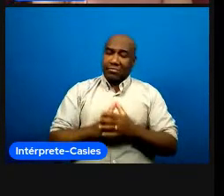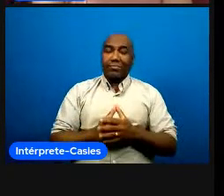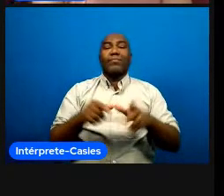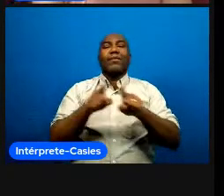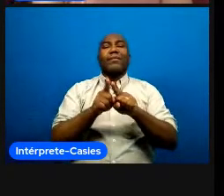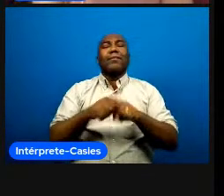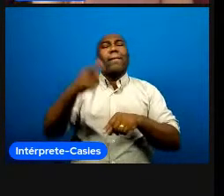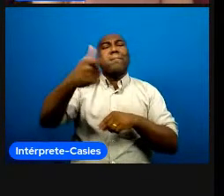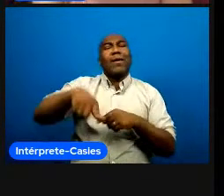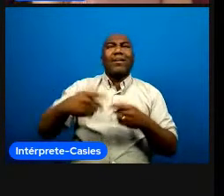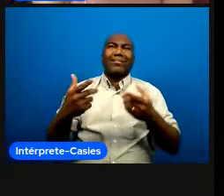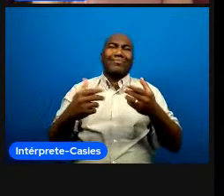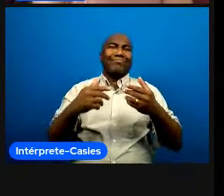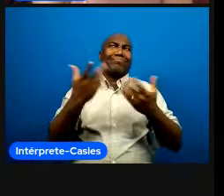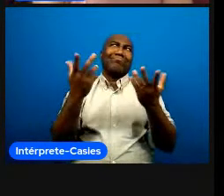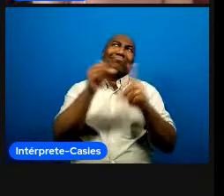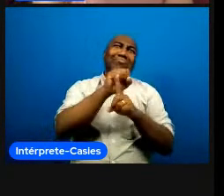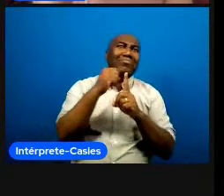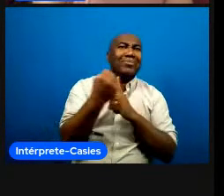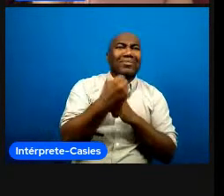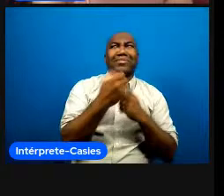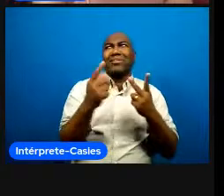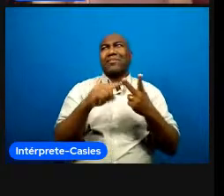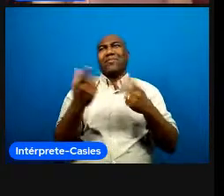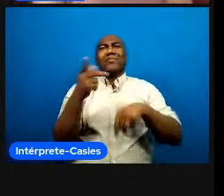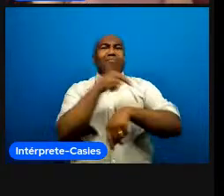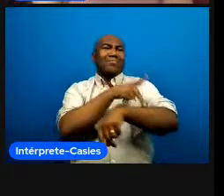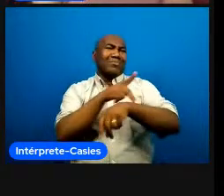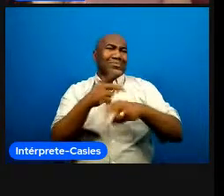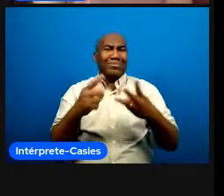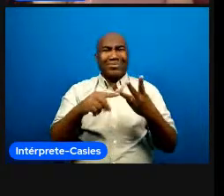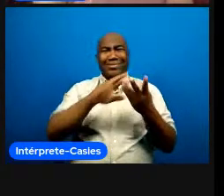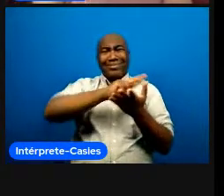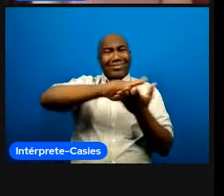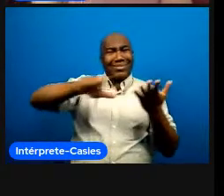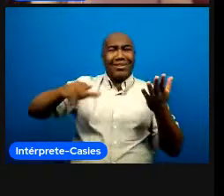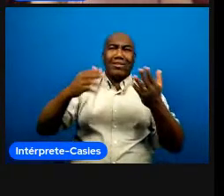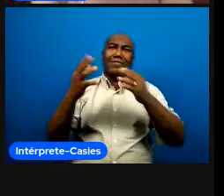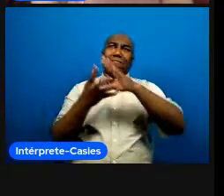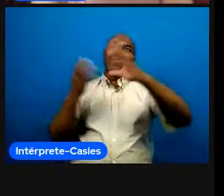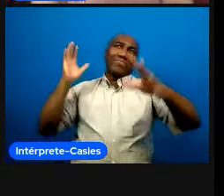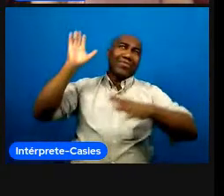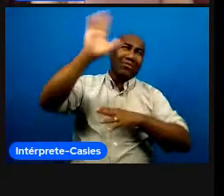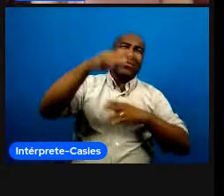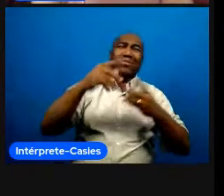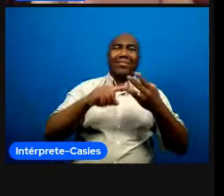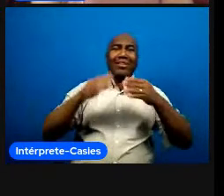sociologia fisiologia cursos de basquete de vôlei de natação é